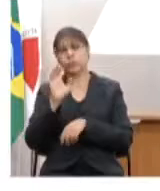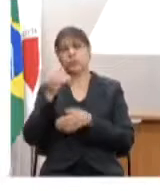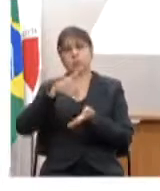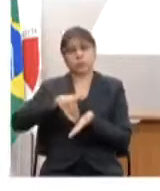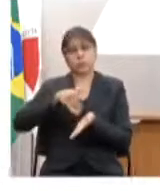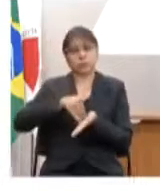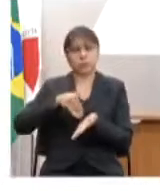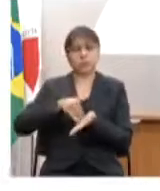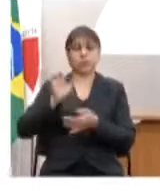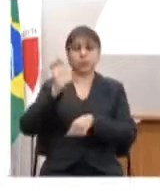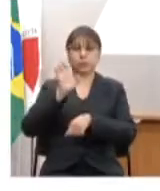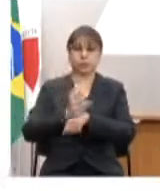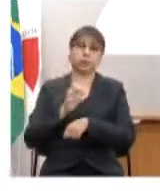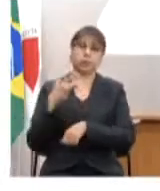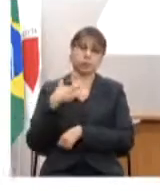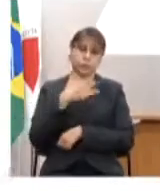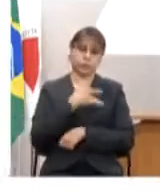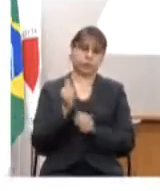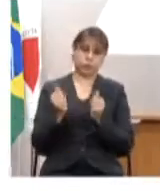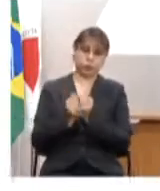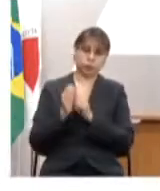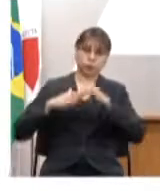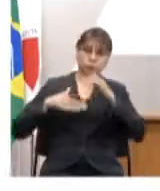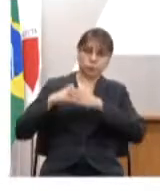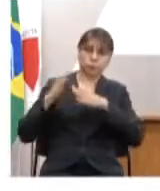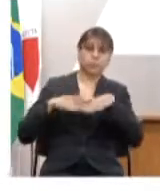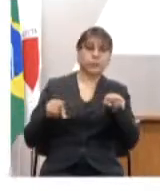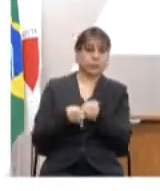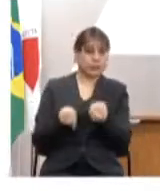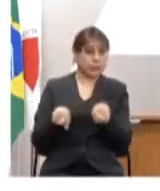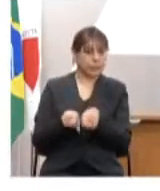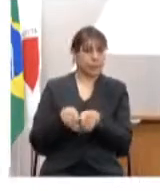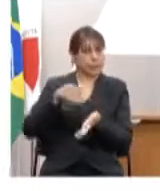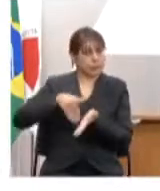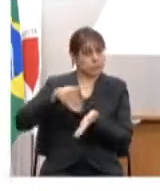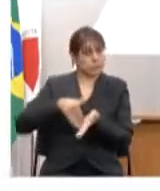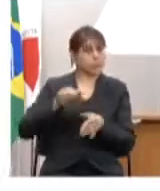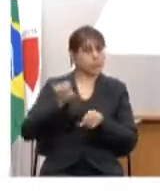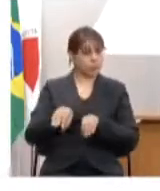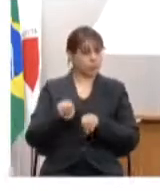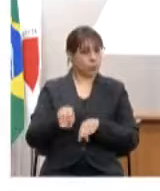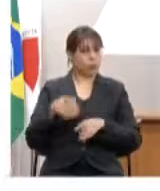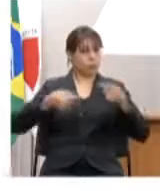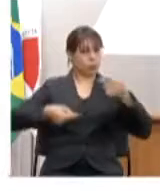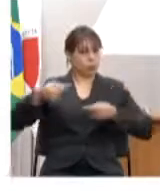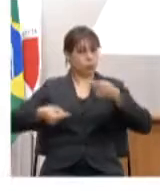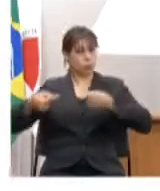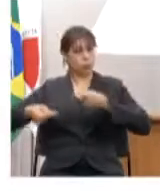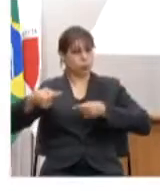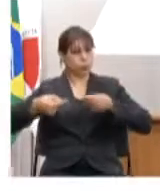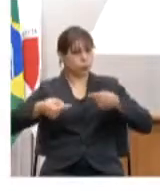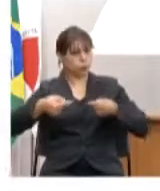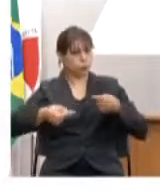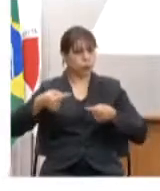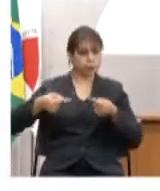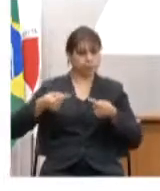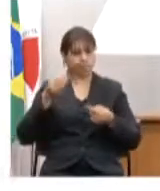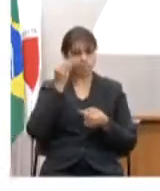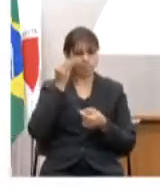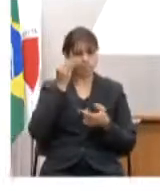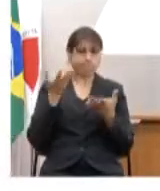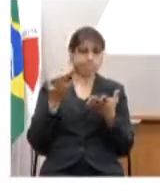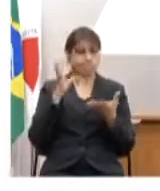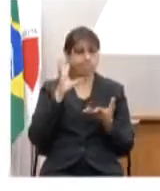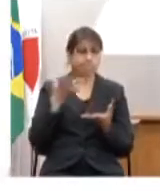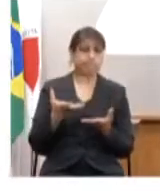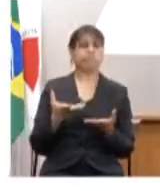Estadual de Saúde com sua equipe técnica e a Secretaria de Educação discutem entre si e tentam equilibrar